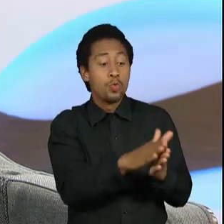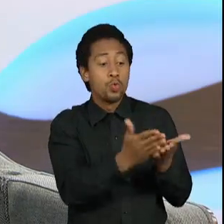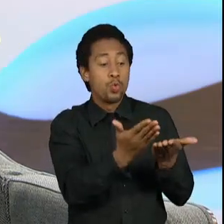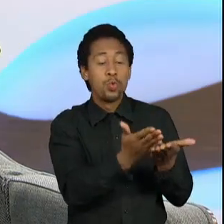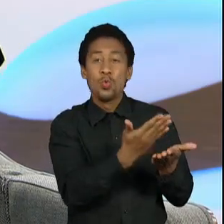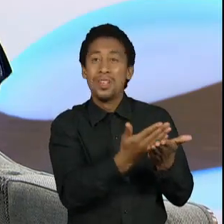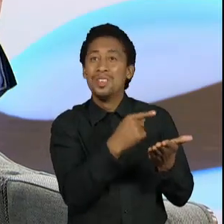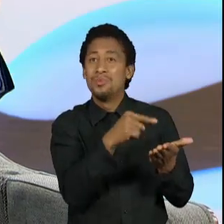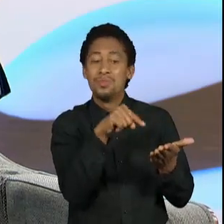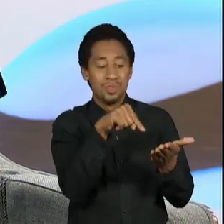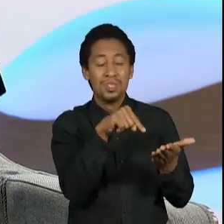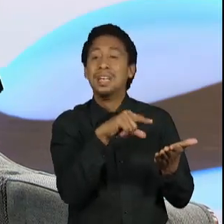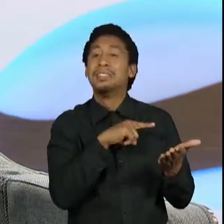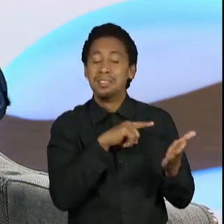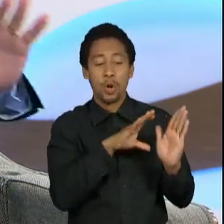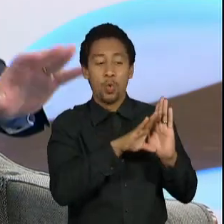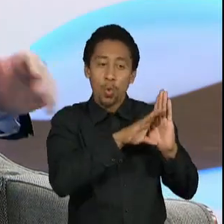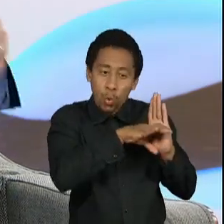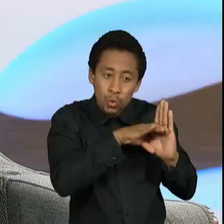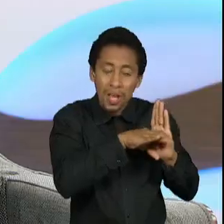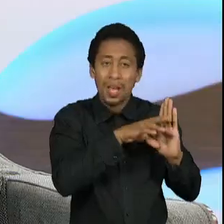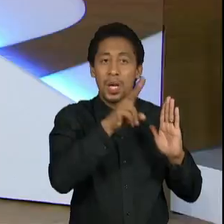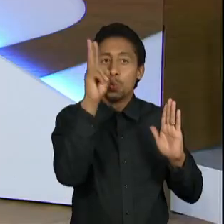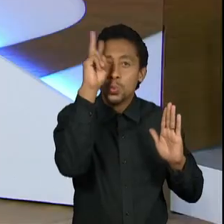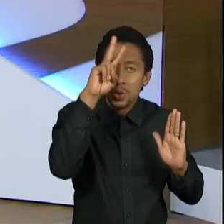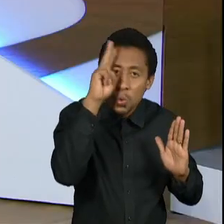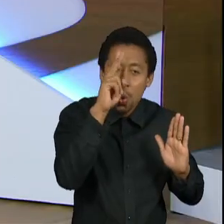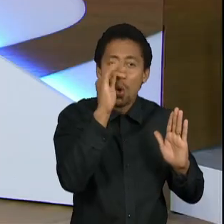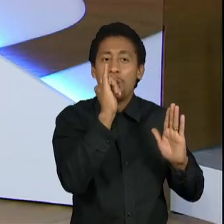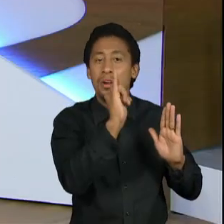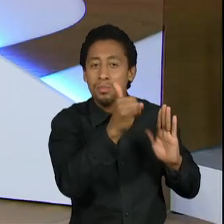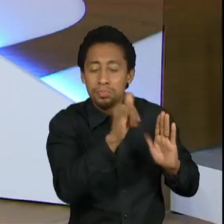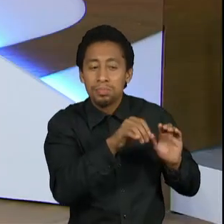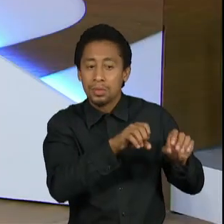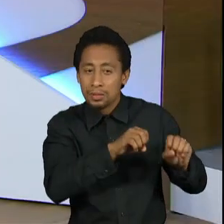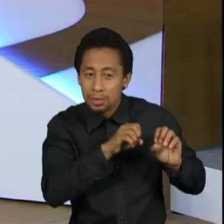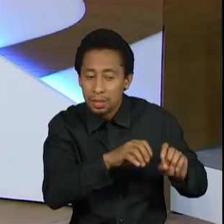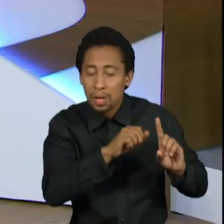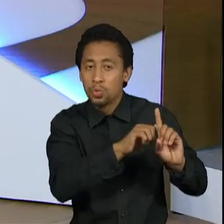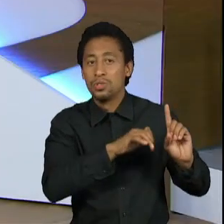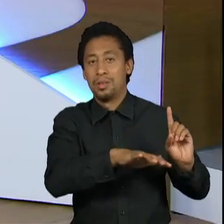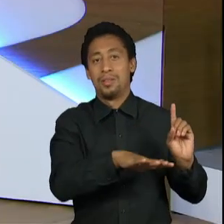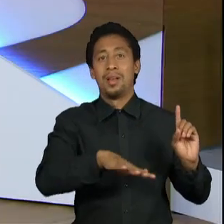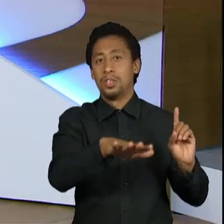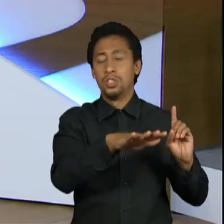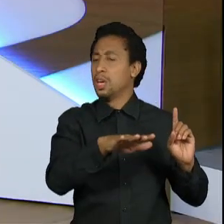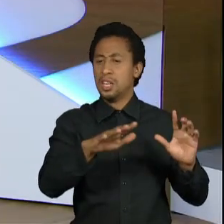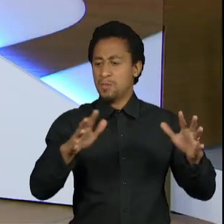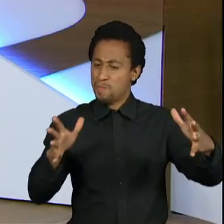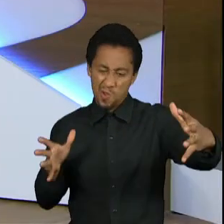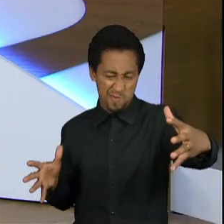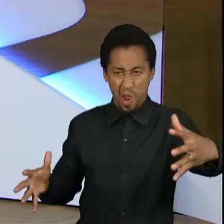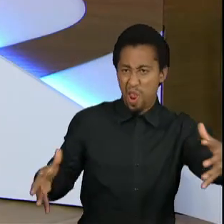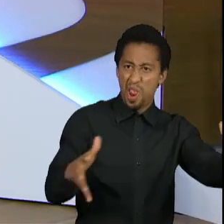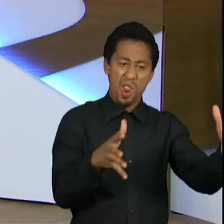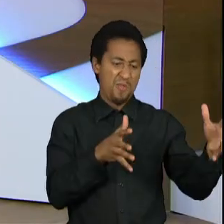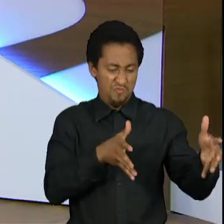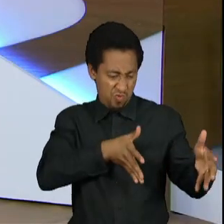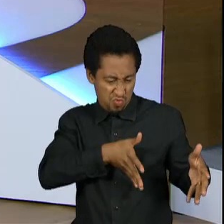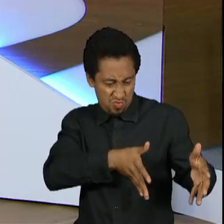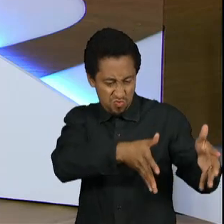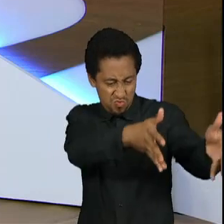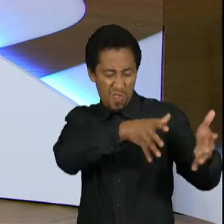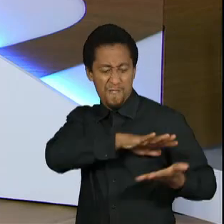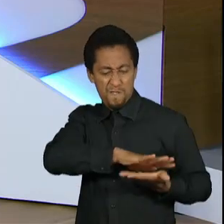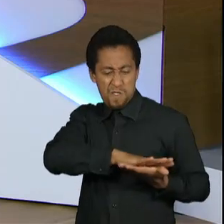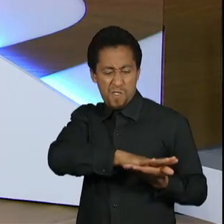todos para o lixo. E, portanto, o que eu acho é que hoje as universidades, da mesma forma que já seguiram esses